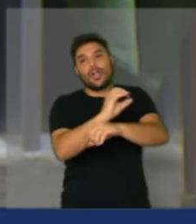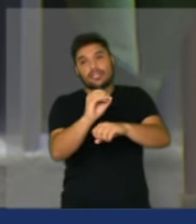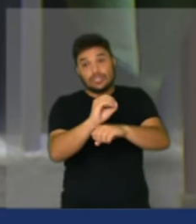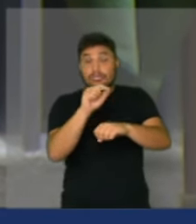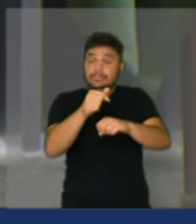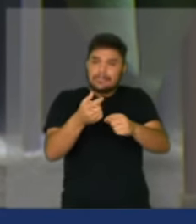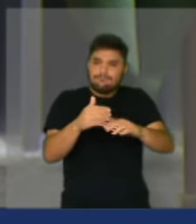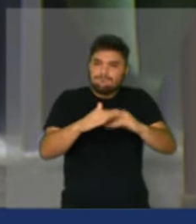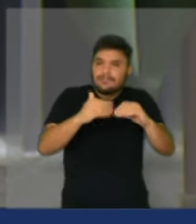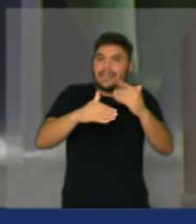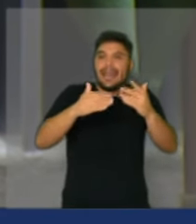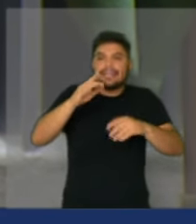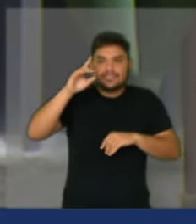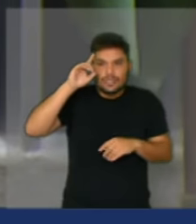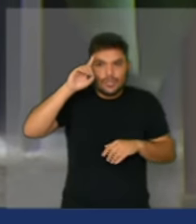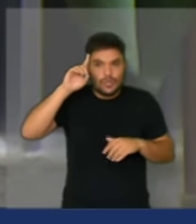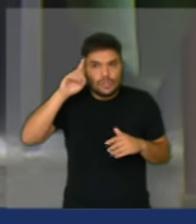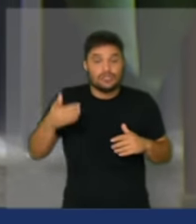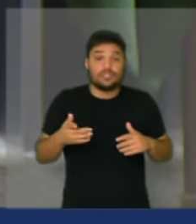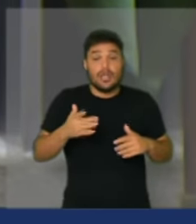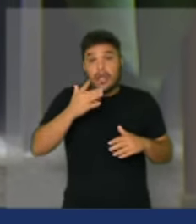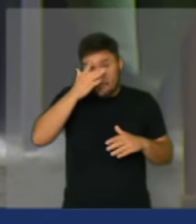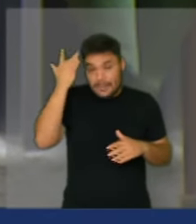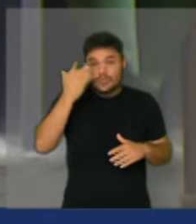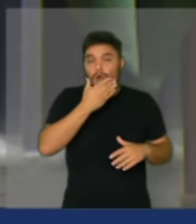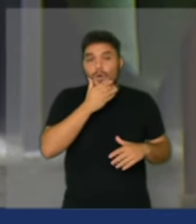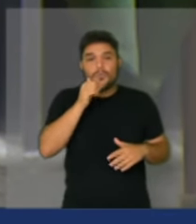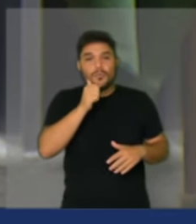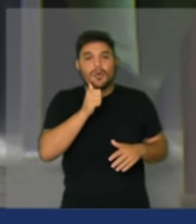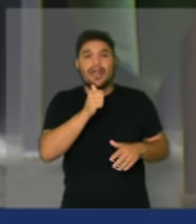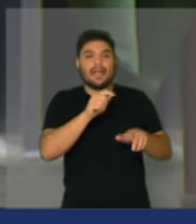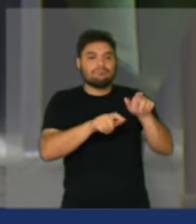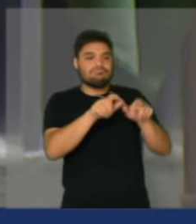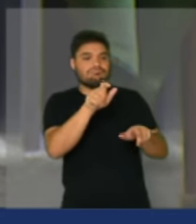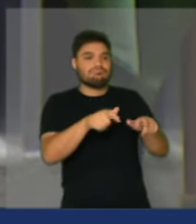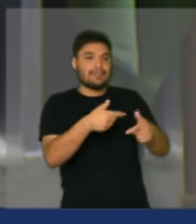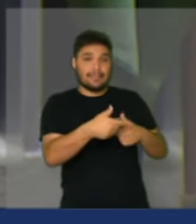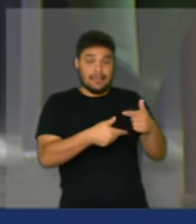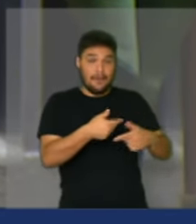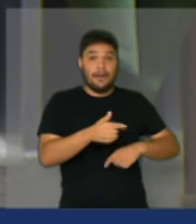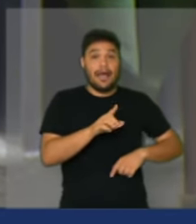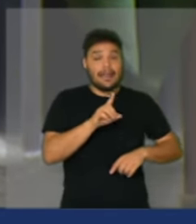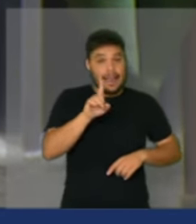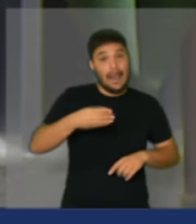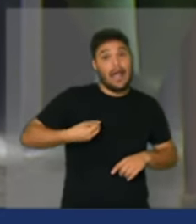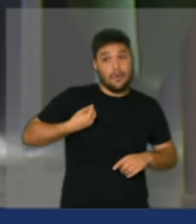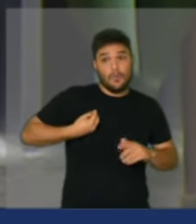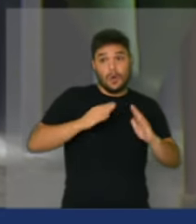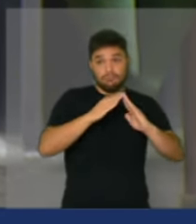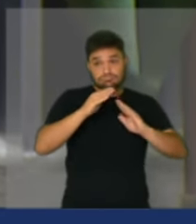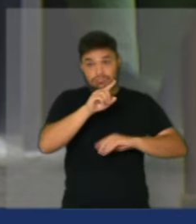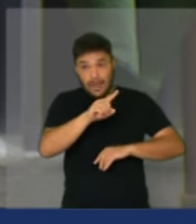insoma de dúvida. Os trabalhadores e trabalhadoras, os homens e mulheres que lá vivem são os responsáveis